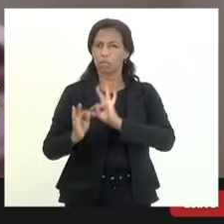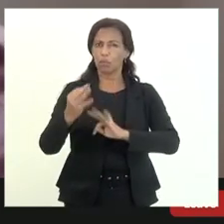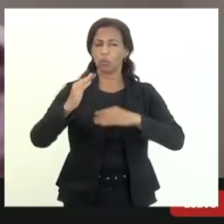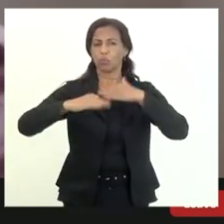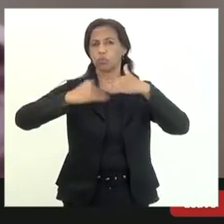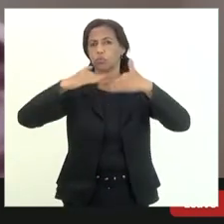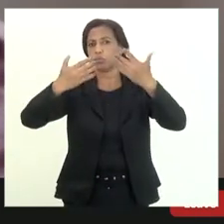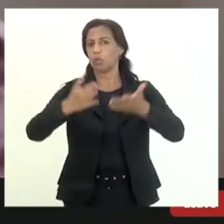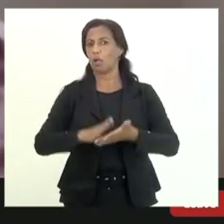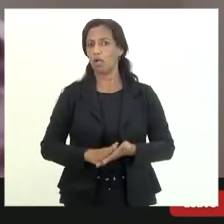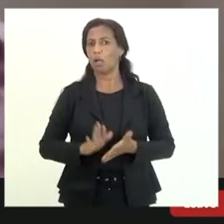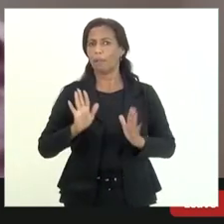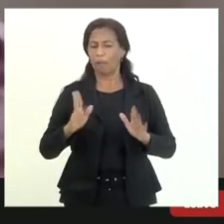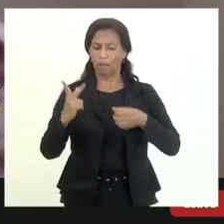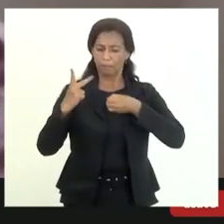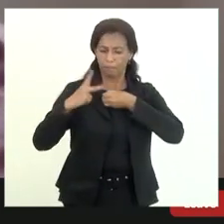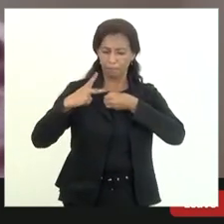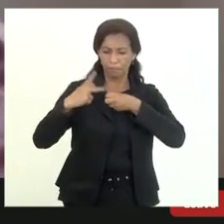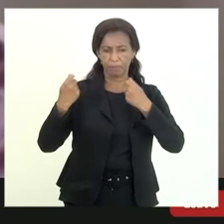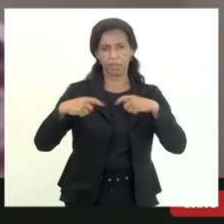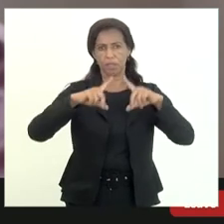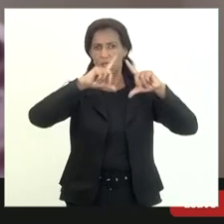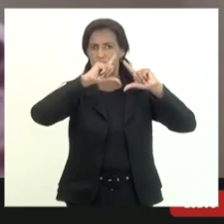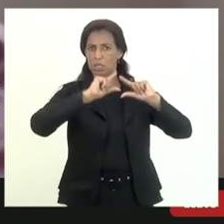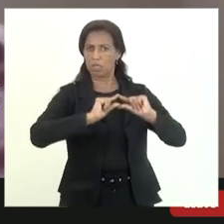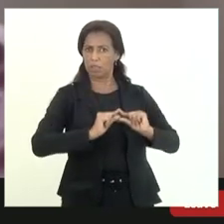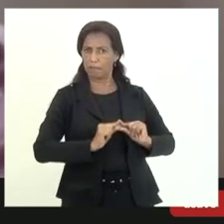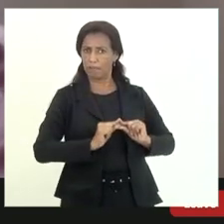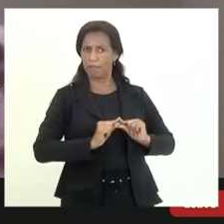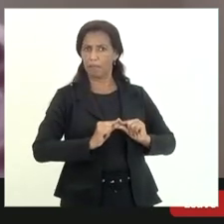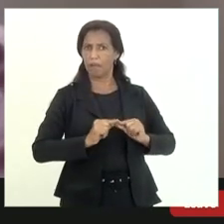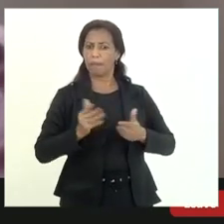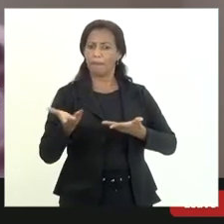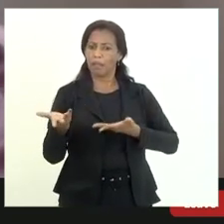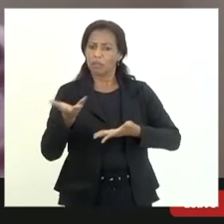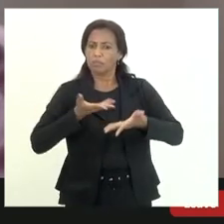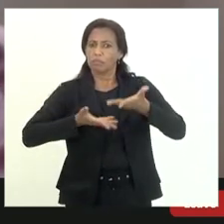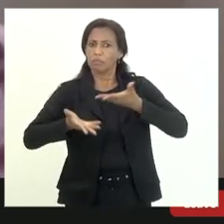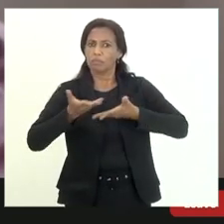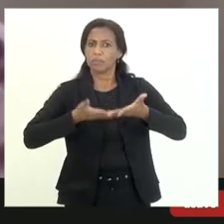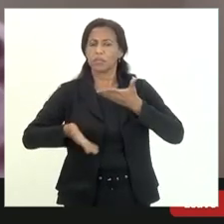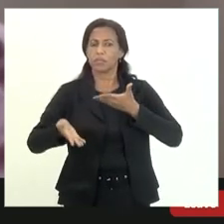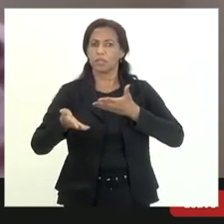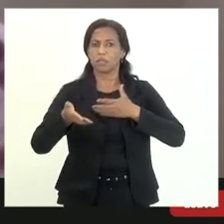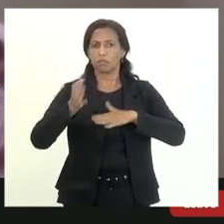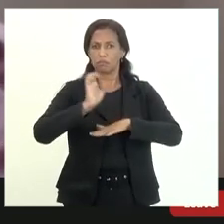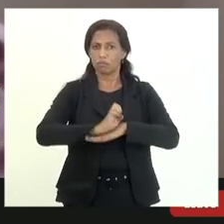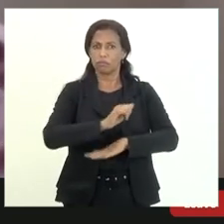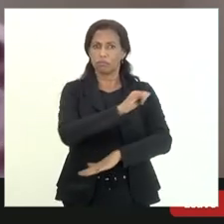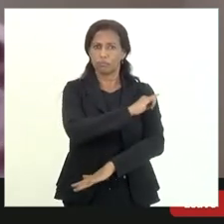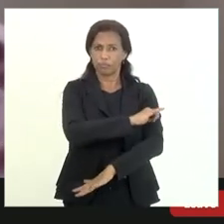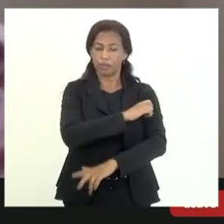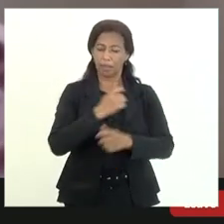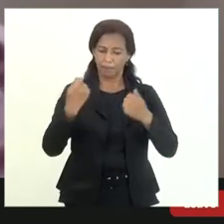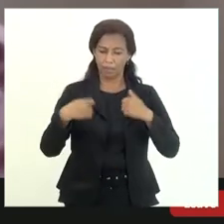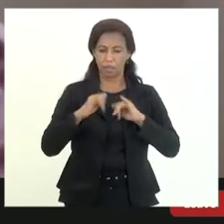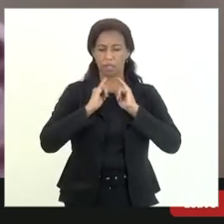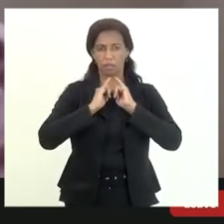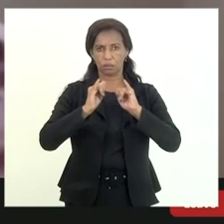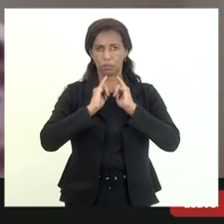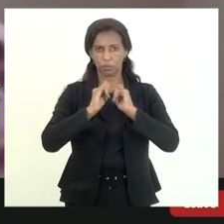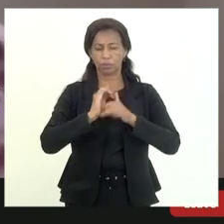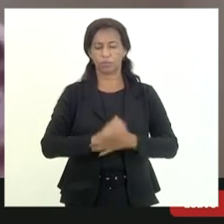desenvolveu mas ela precisa ser menos que clave mais parceira do estado do Rio de Janeiro e eu acho que levantar esse dado viu